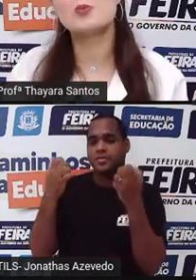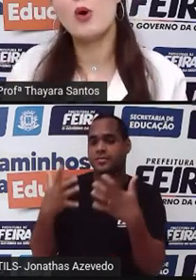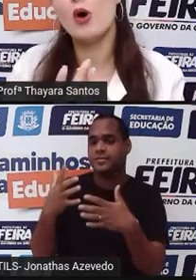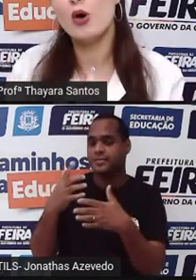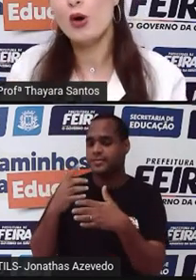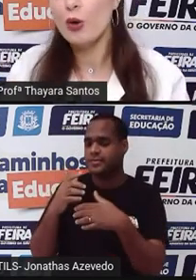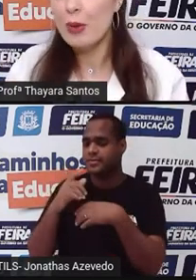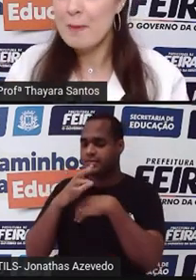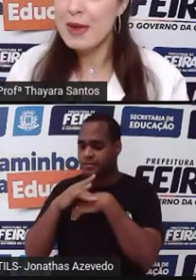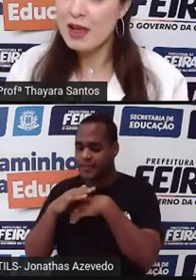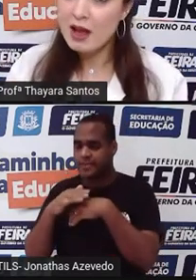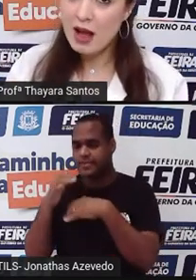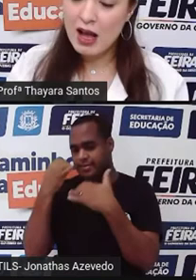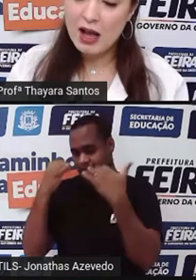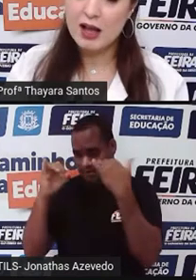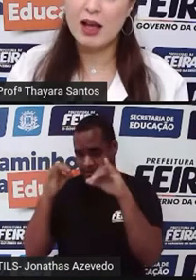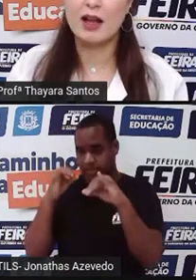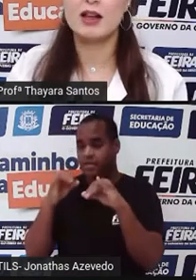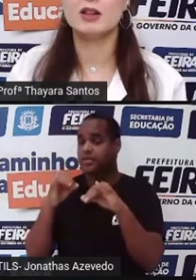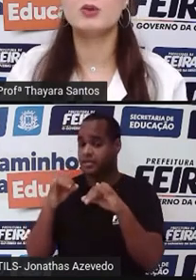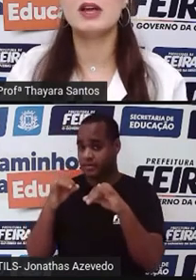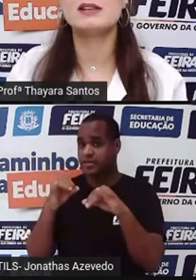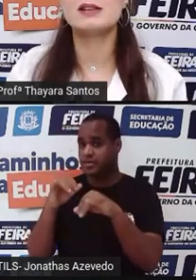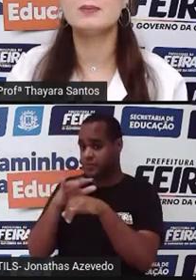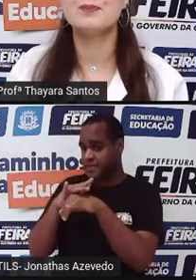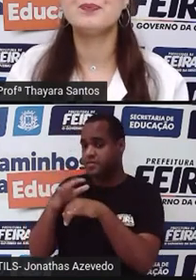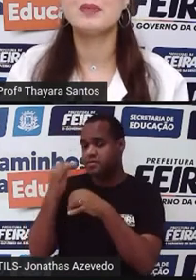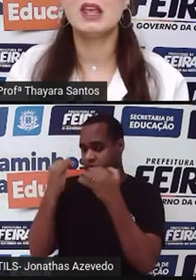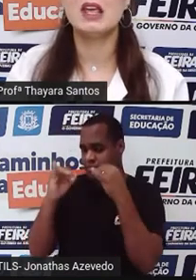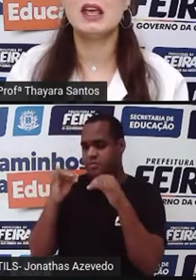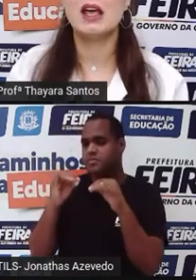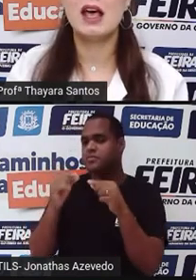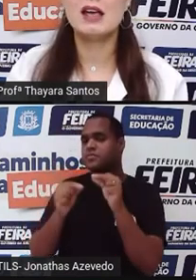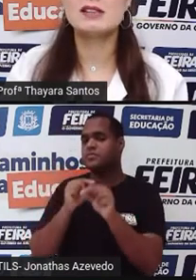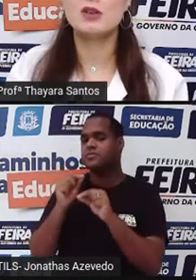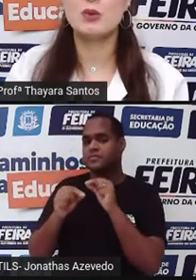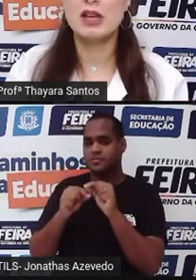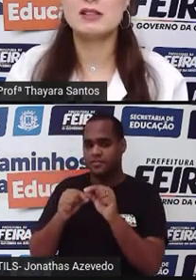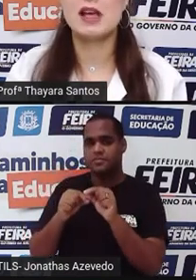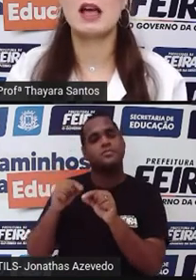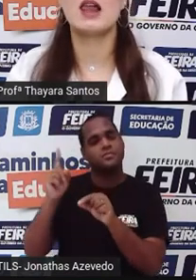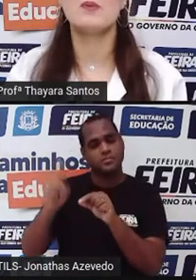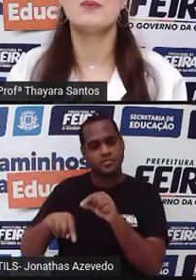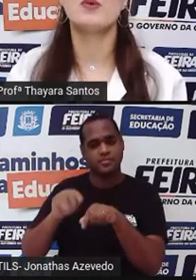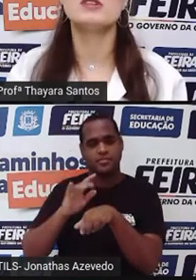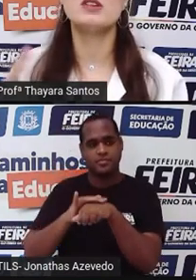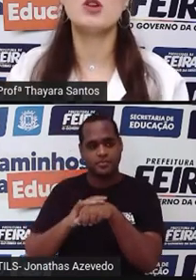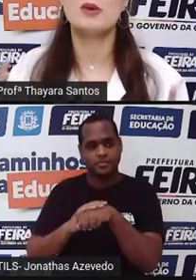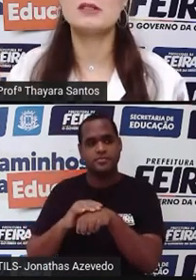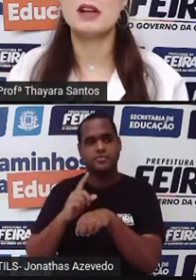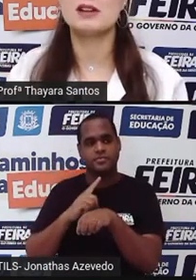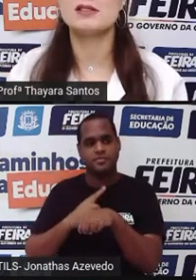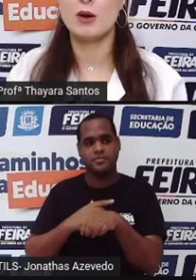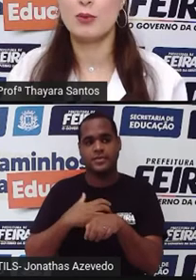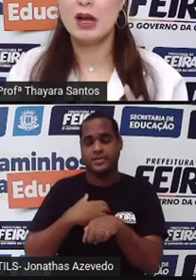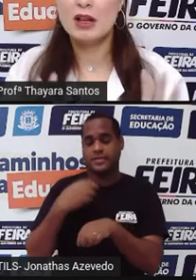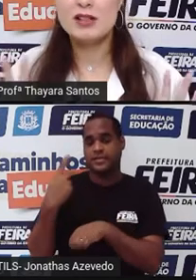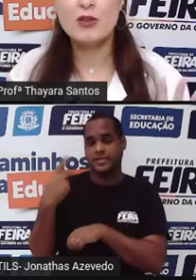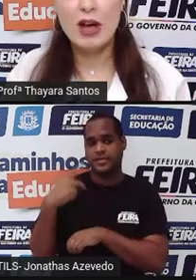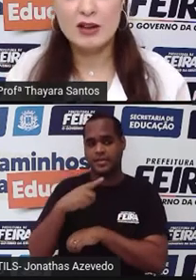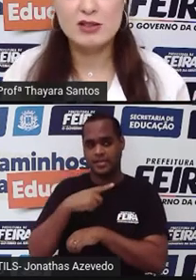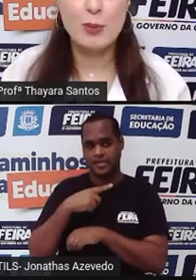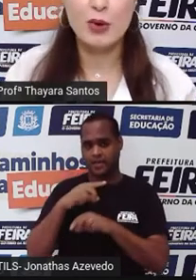sem expor o bebê àquela doença. E essa doença, os sintomas dela são?